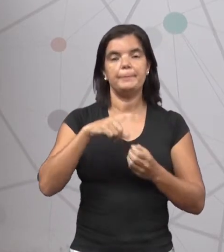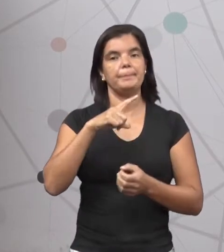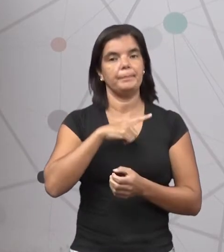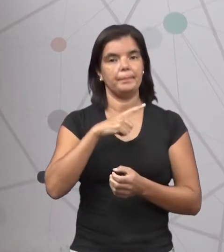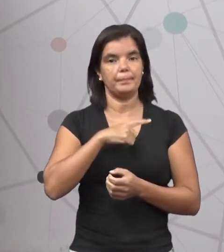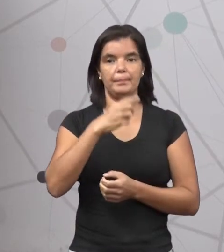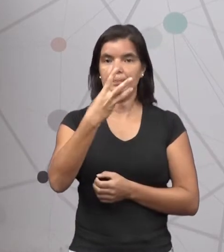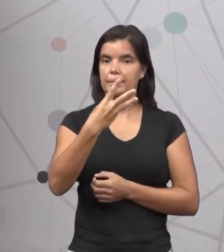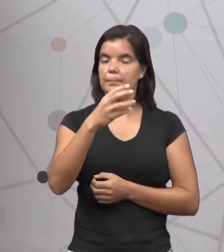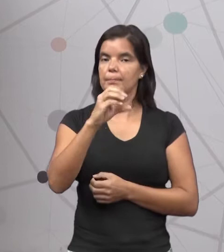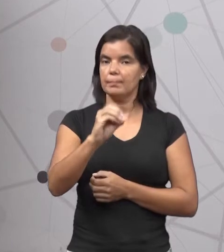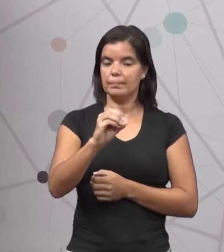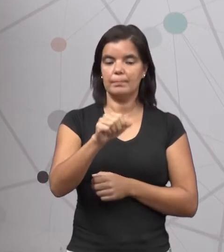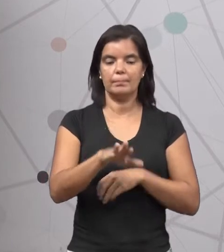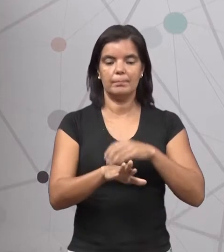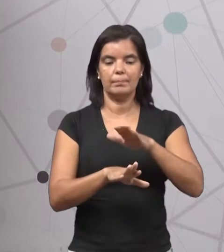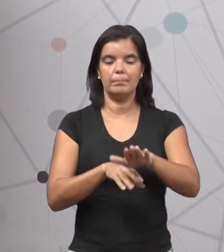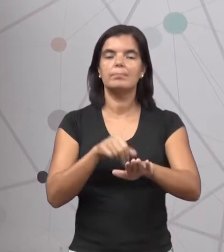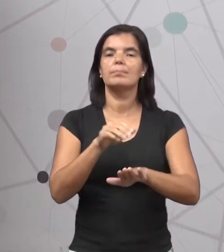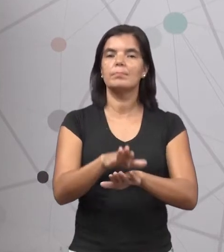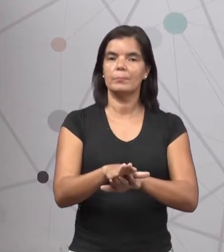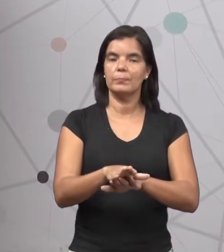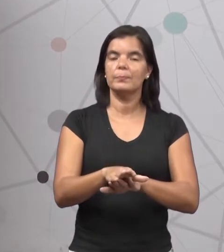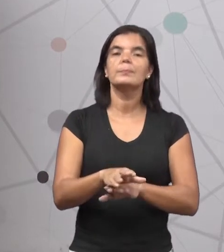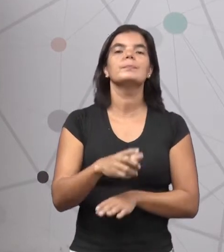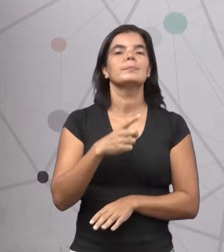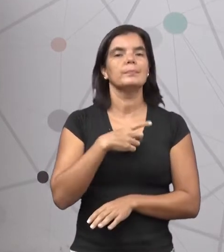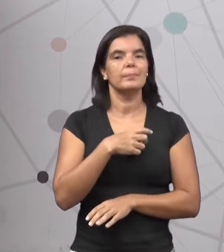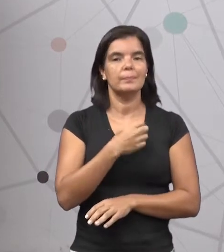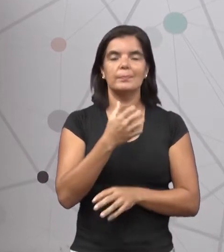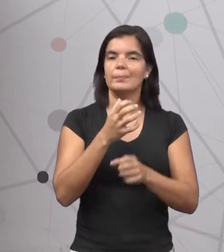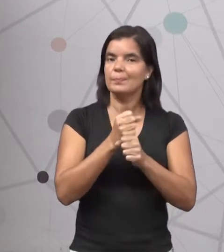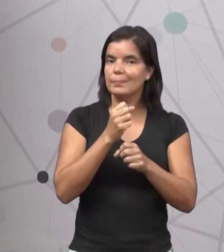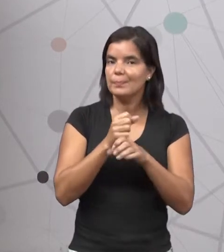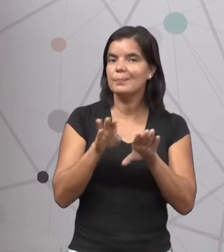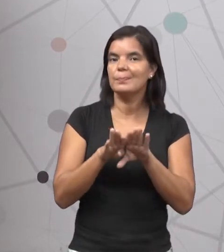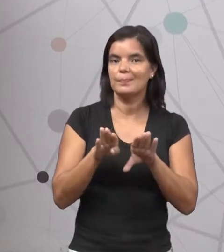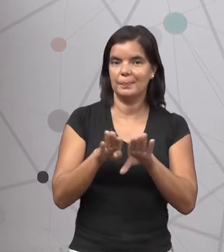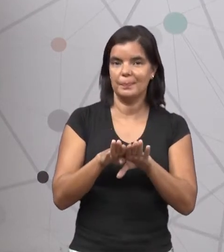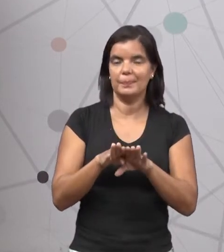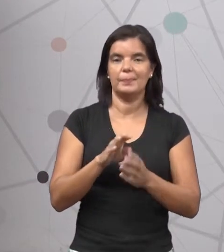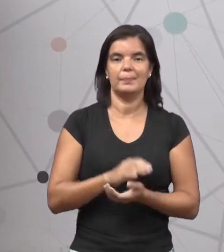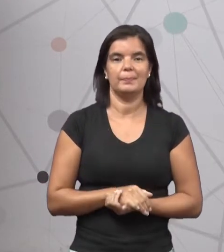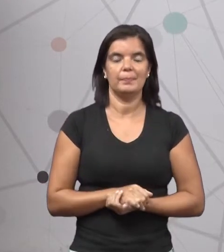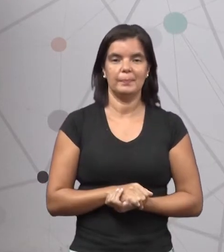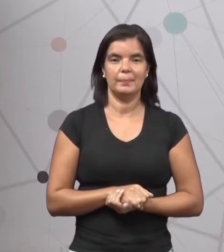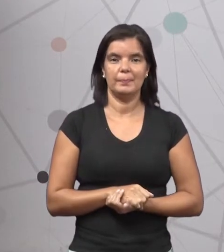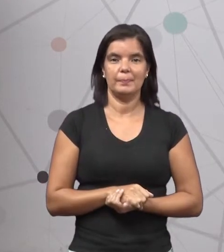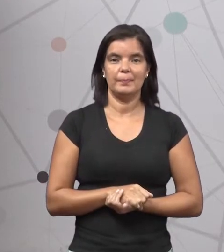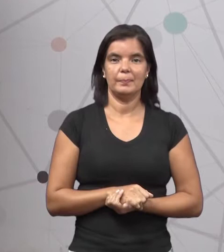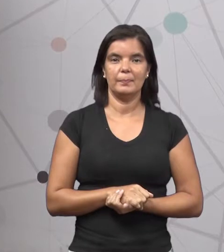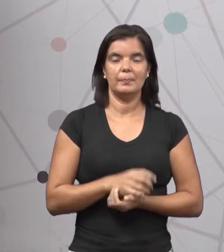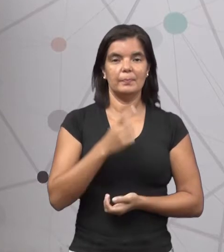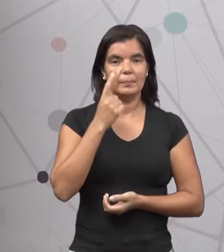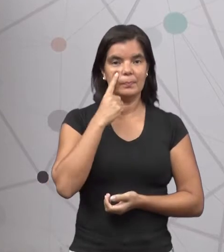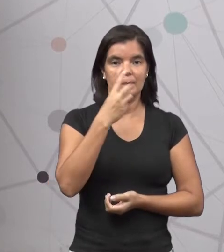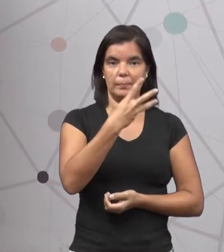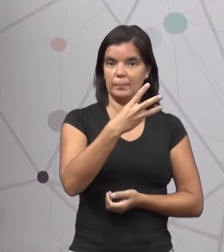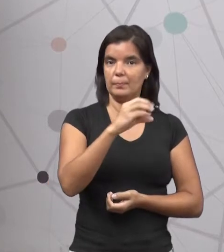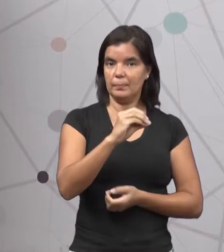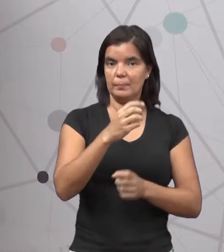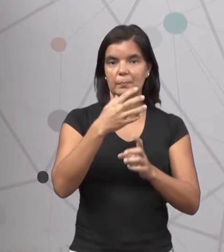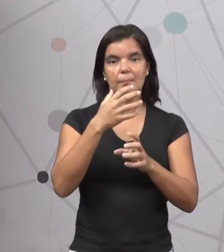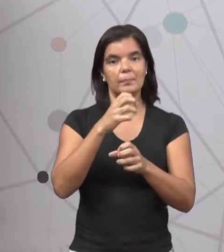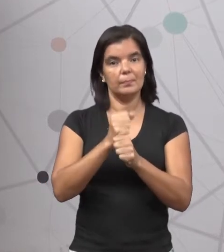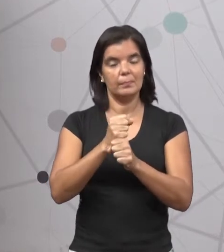mais 30 passos, que nós contamos já aqui também. Mais 30 passos. 30 passos,